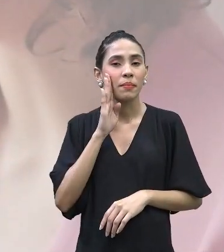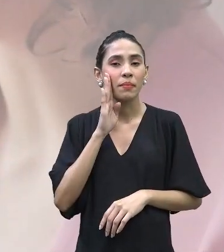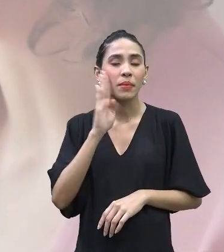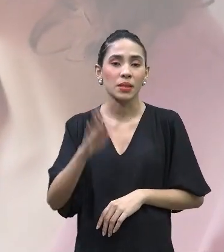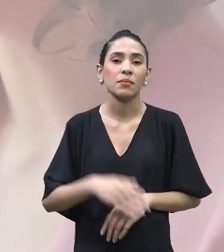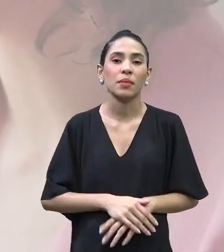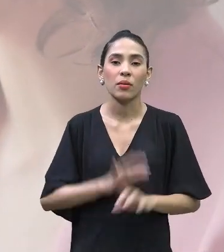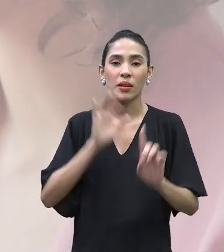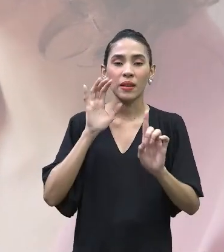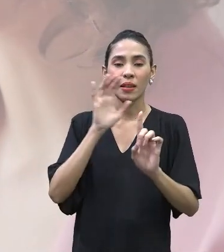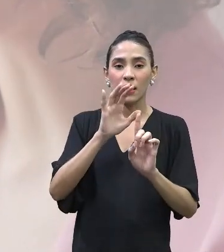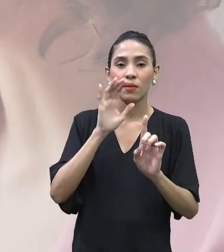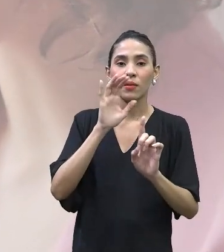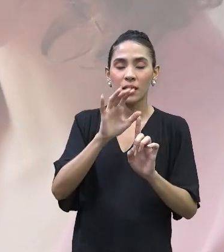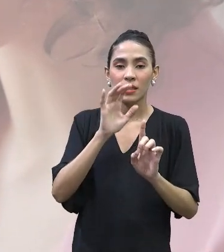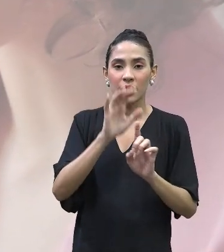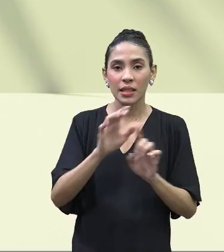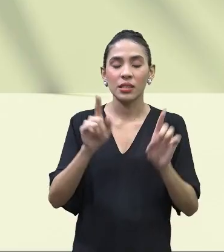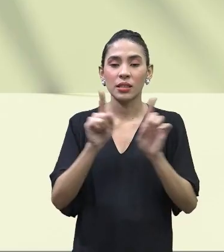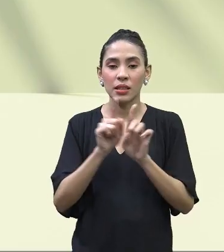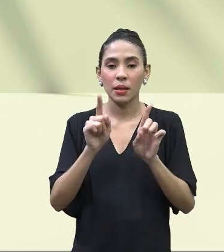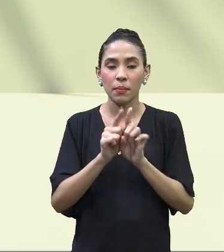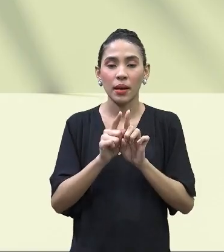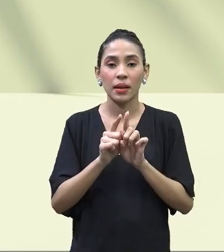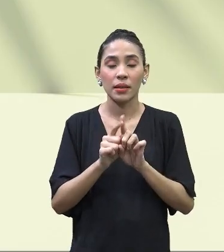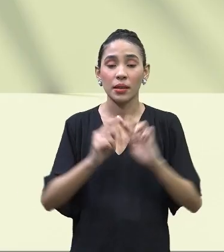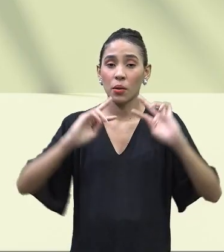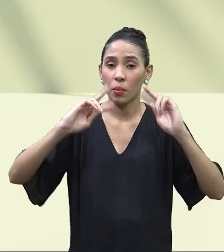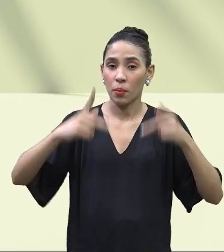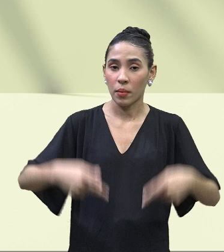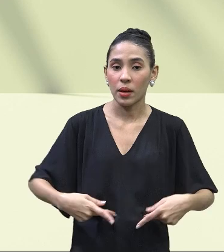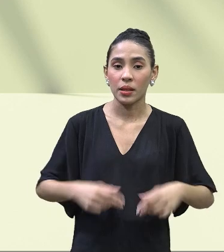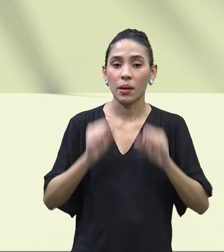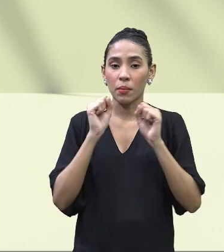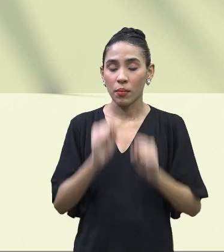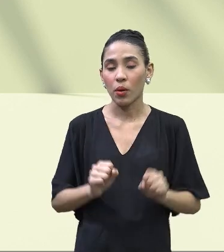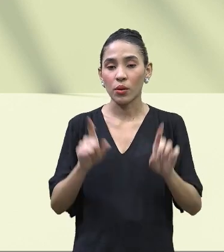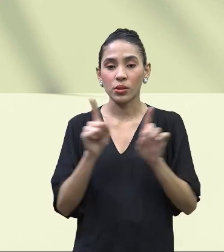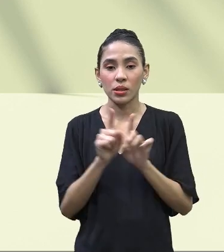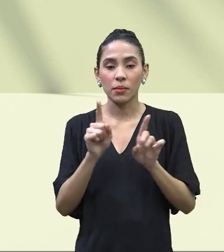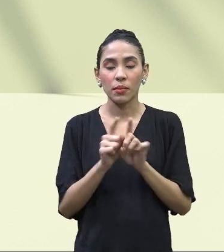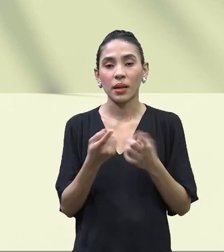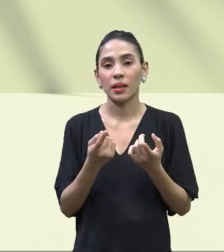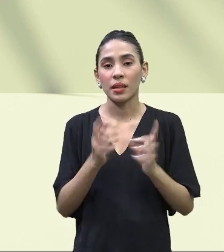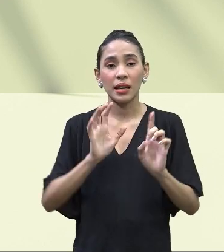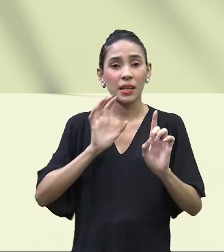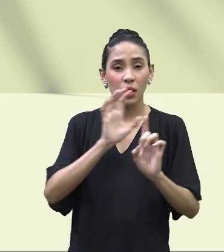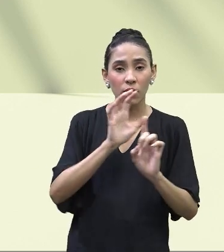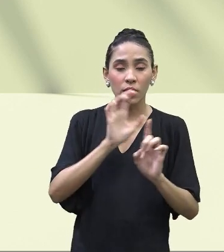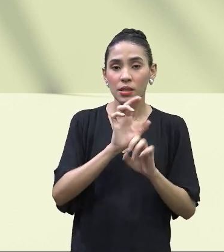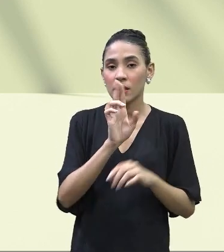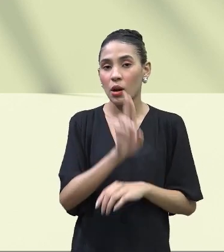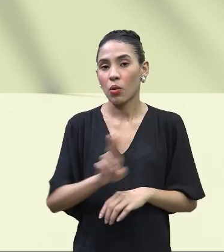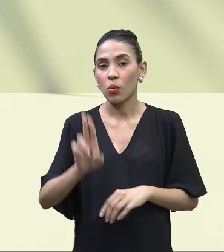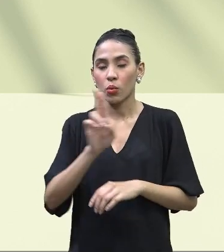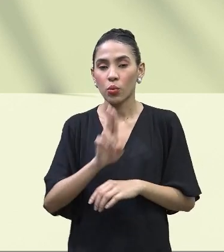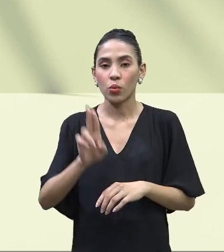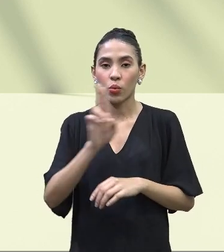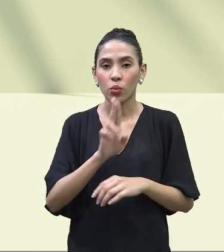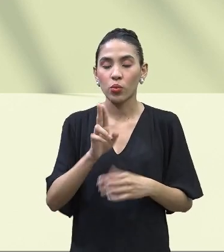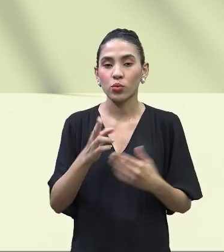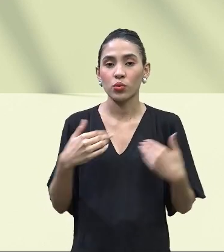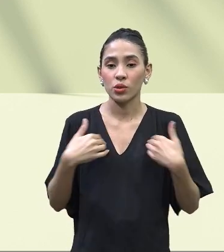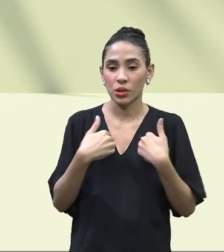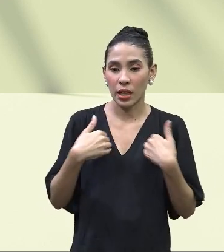impactando o consumo humano, inclusive, pode impactar o uso destas espécies que estão em